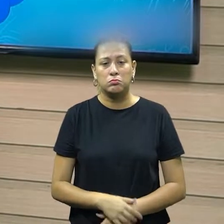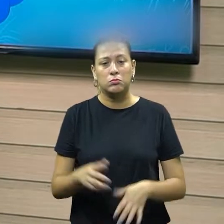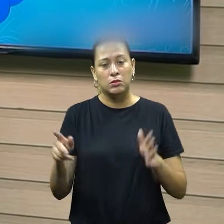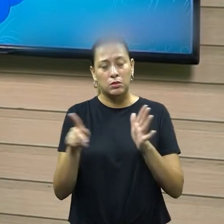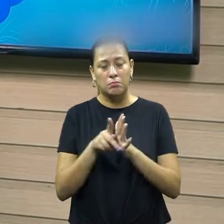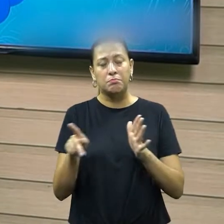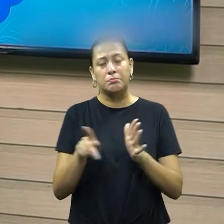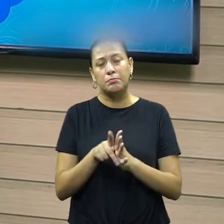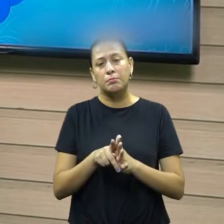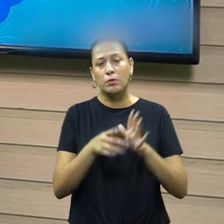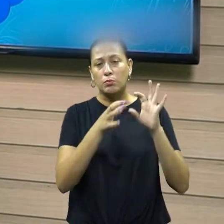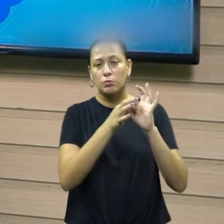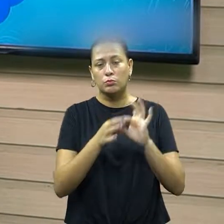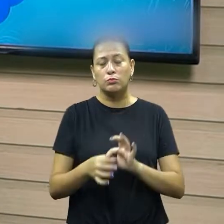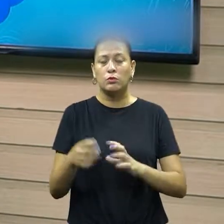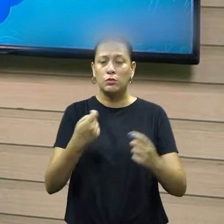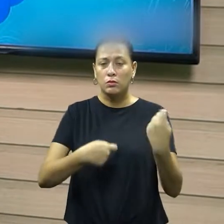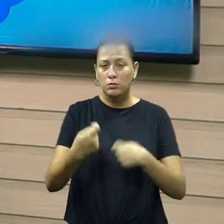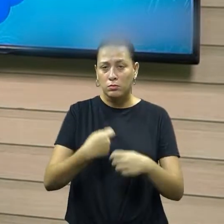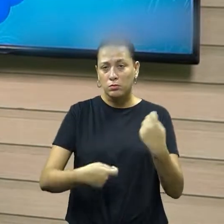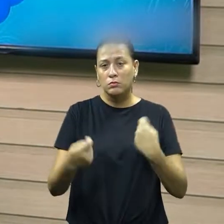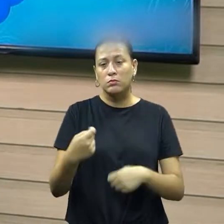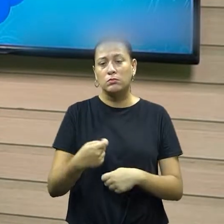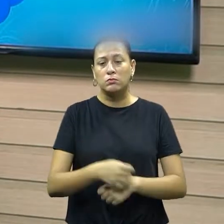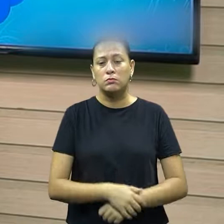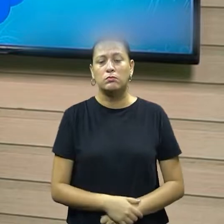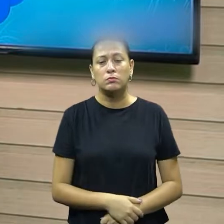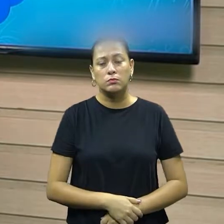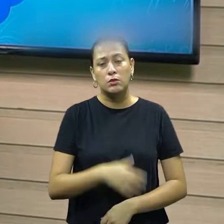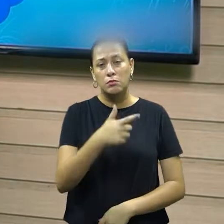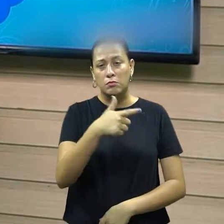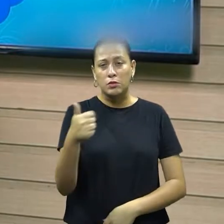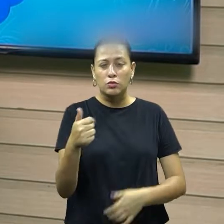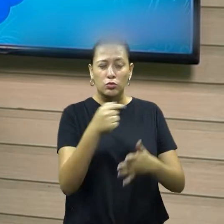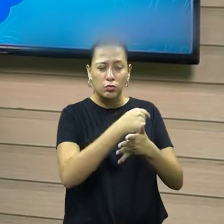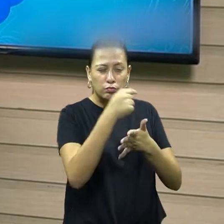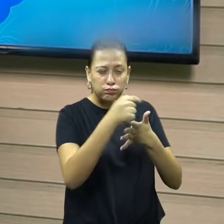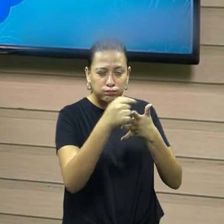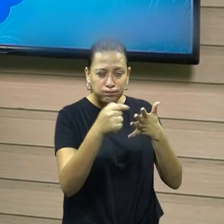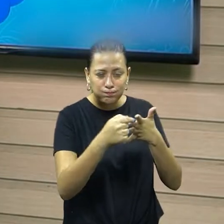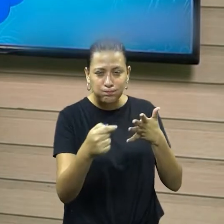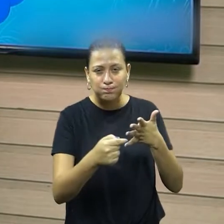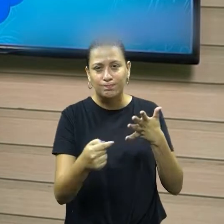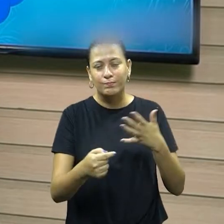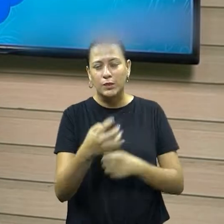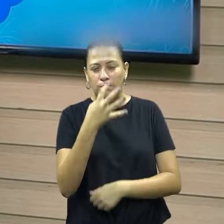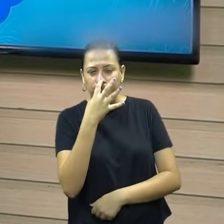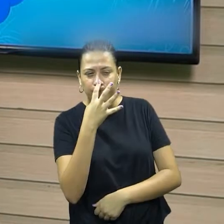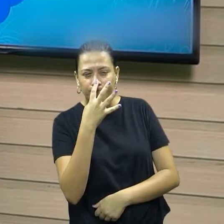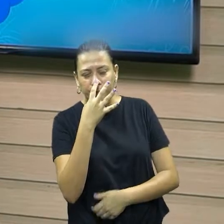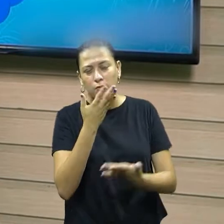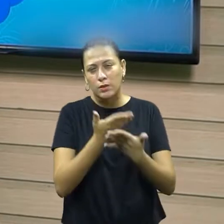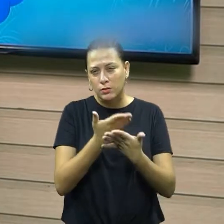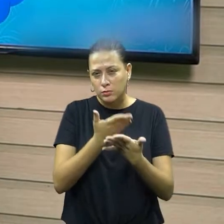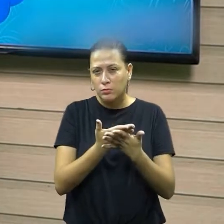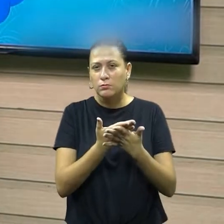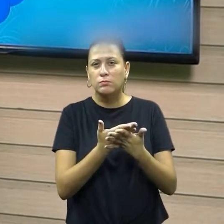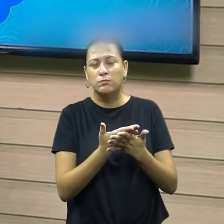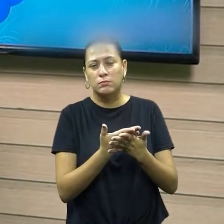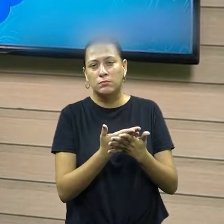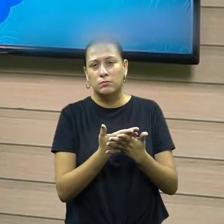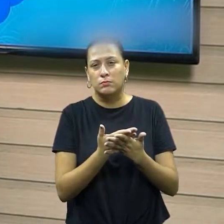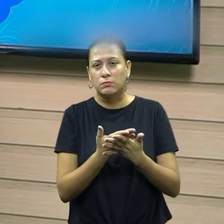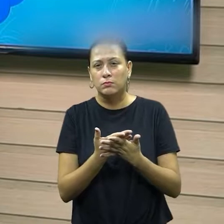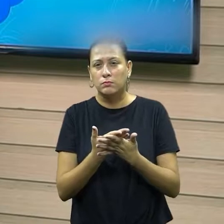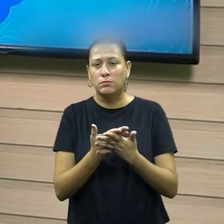que estão nesse processo da negociação. Então, ela disse que são 21 pontos que devem ser observados e que devem ser estudados